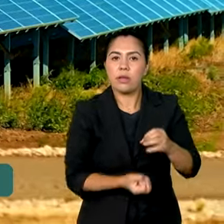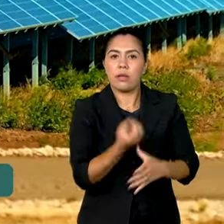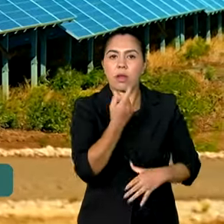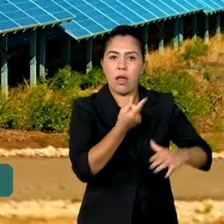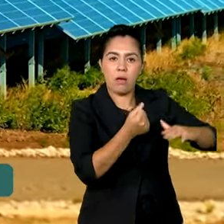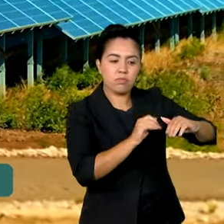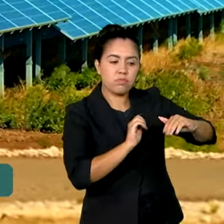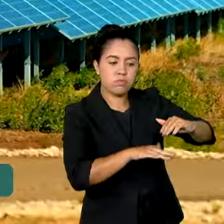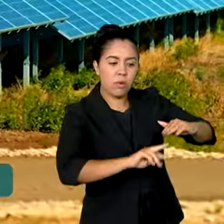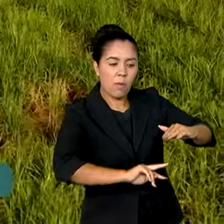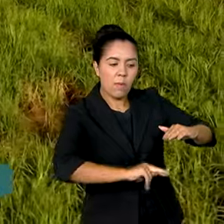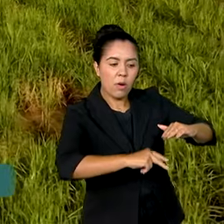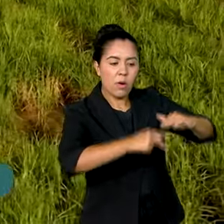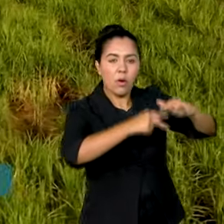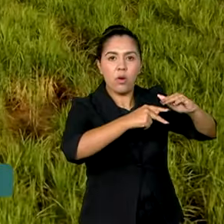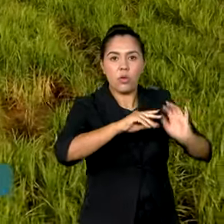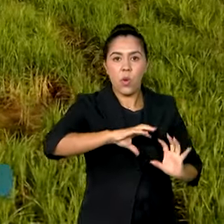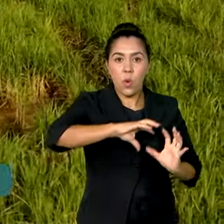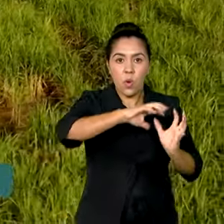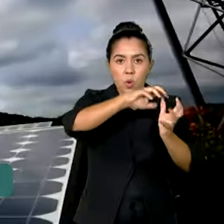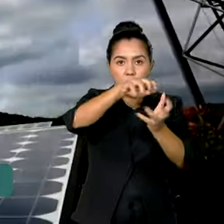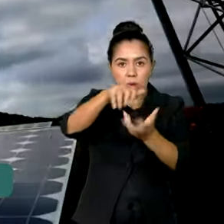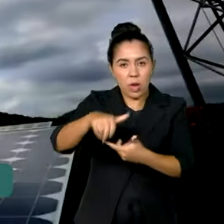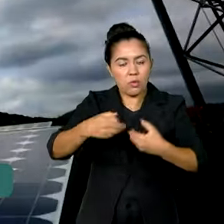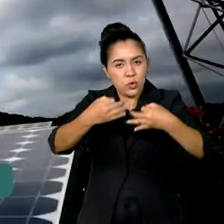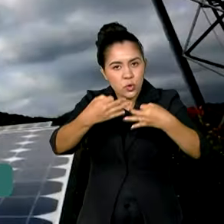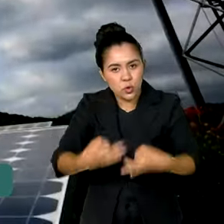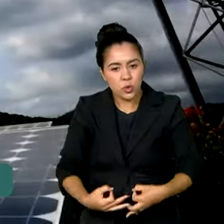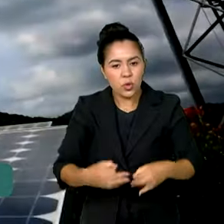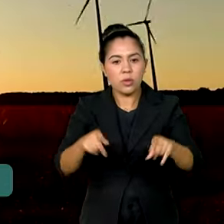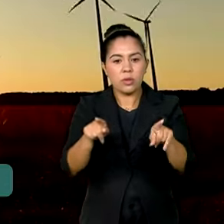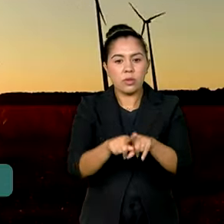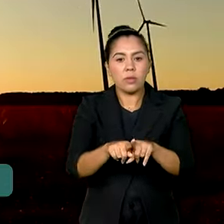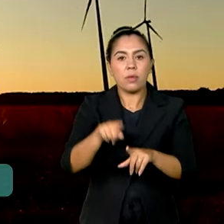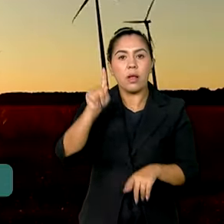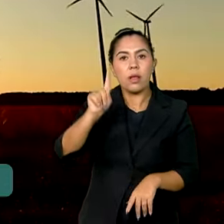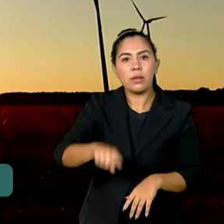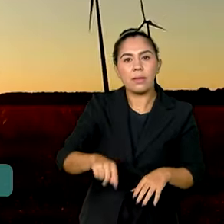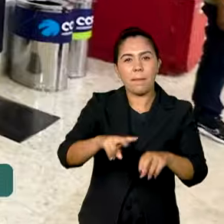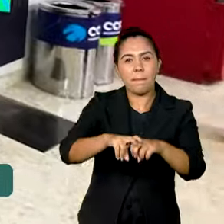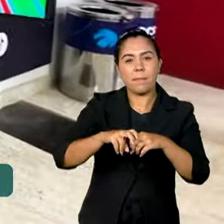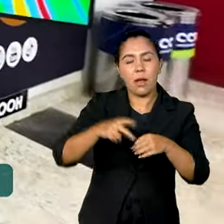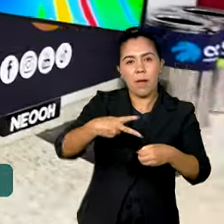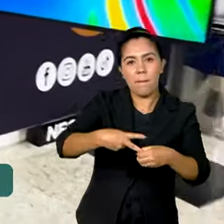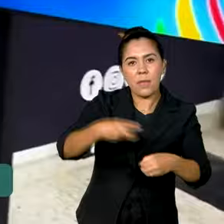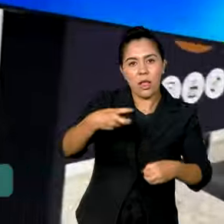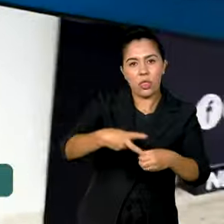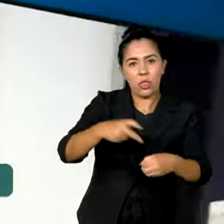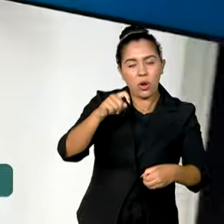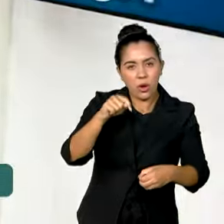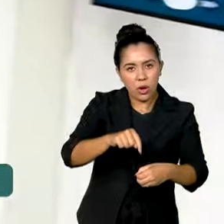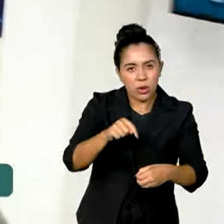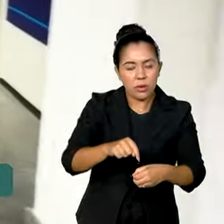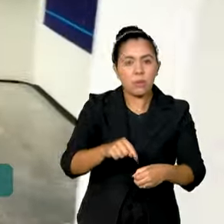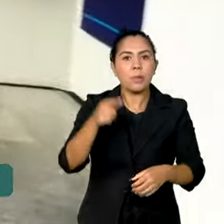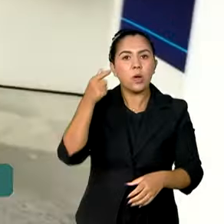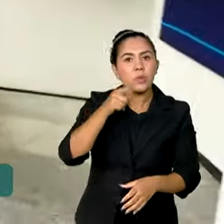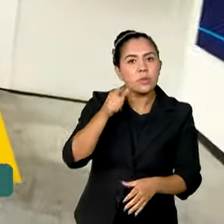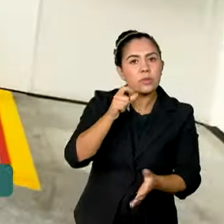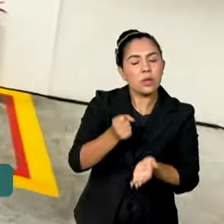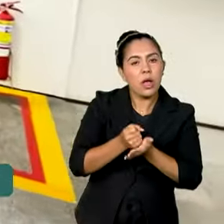energética justa e inclusiva, financiado pelo petróleo. Tudo para ajudar os países